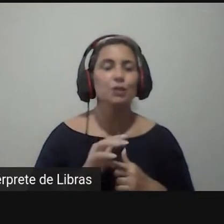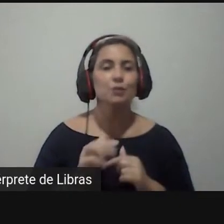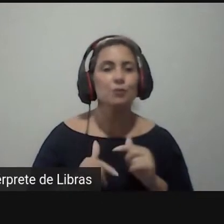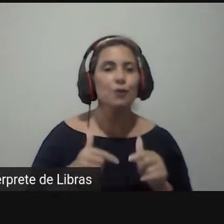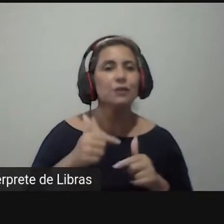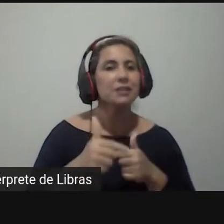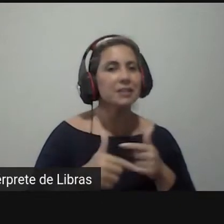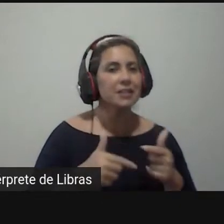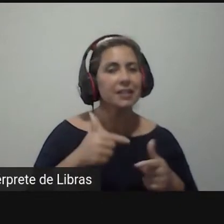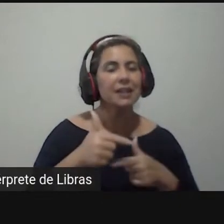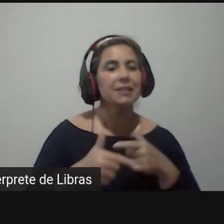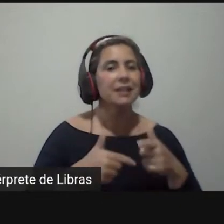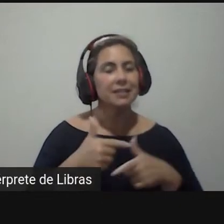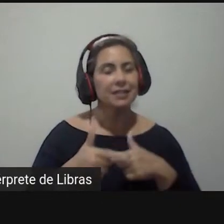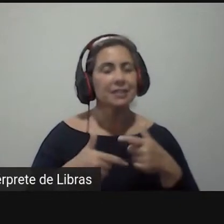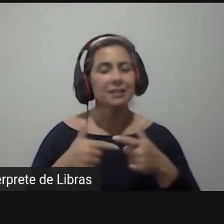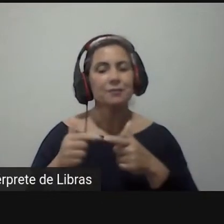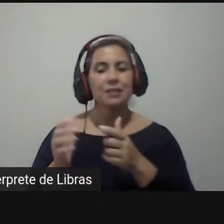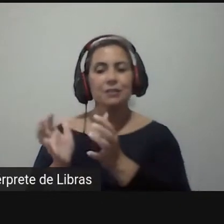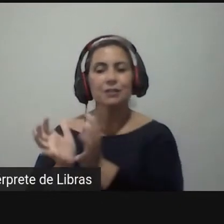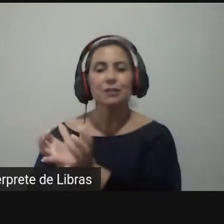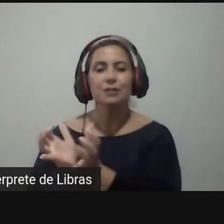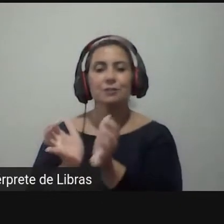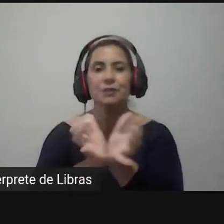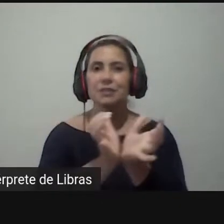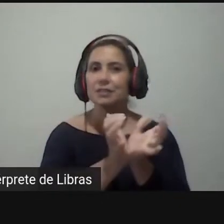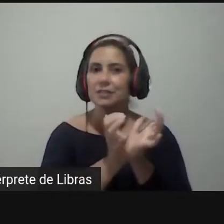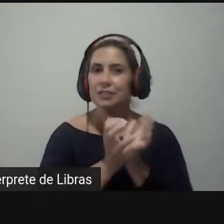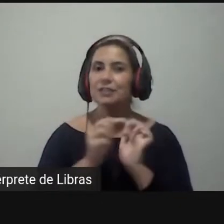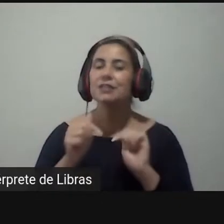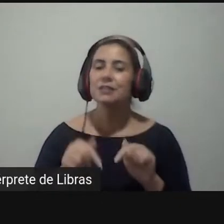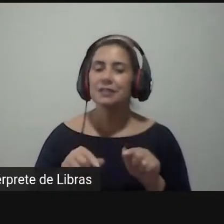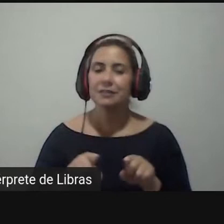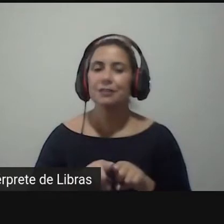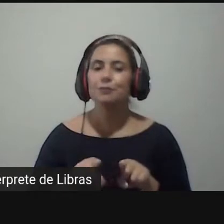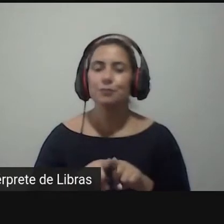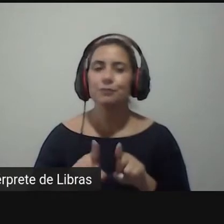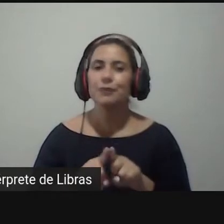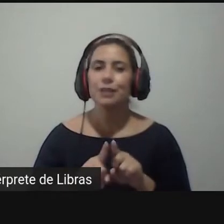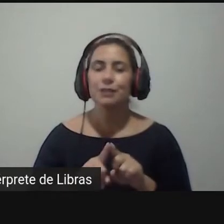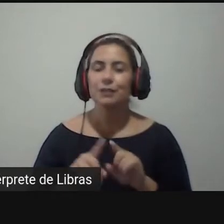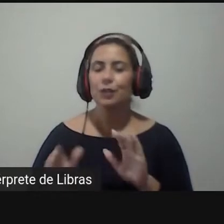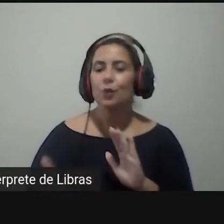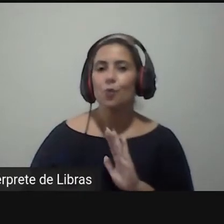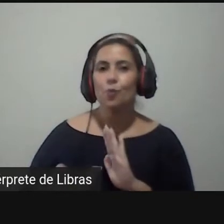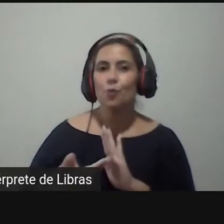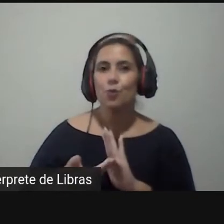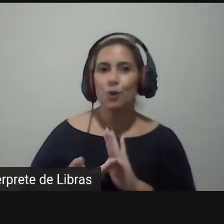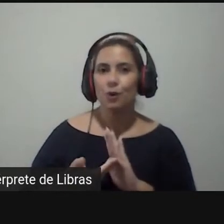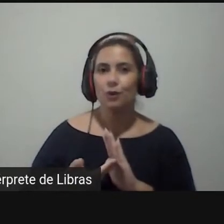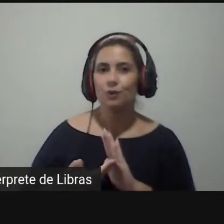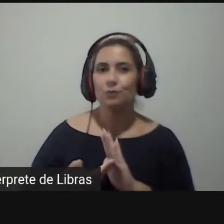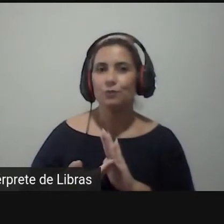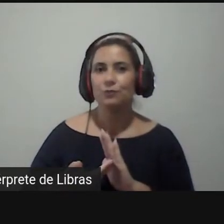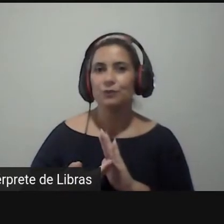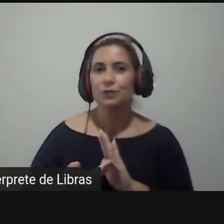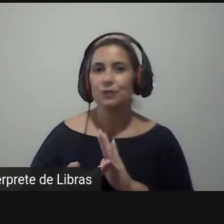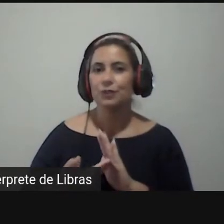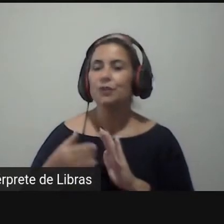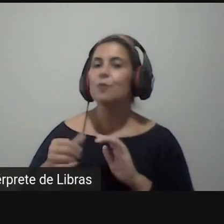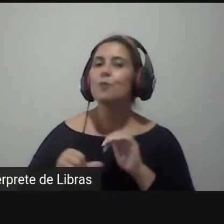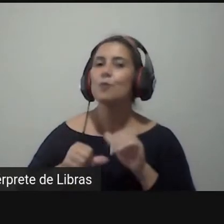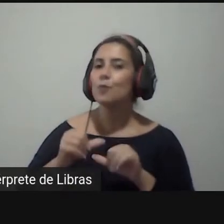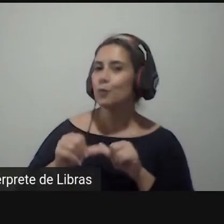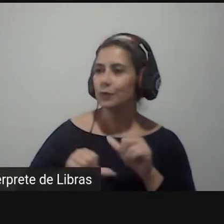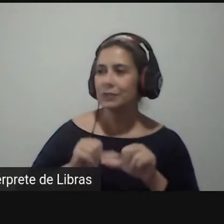levantado no serviço público e também na Câmara dos Deputados pelas normas que essa transição ela tem